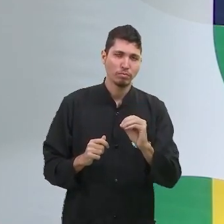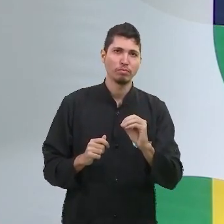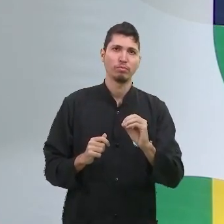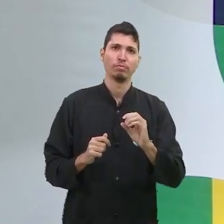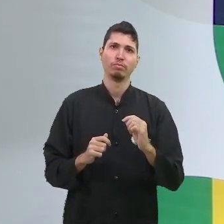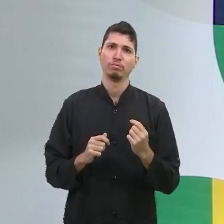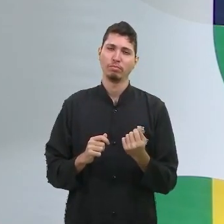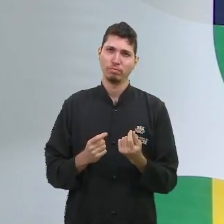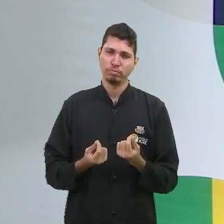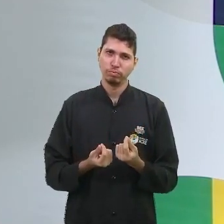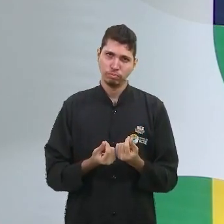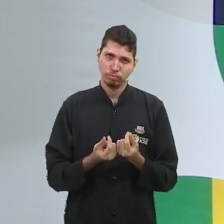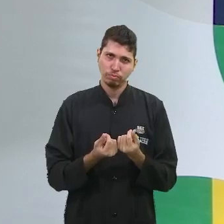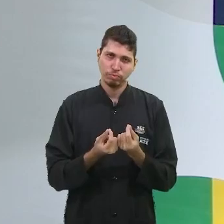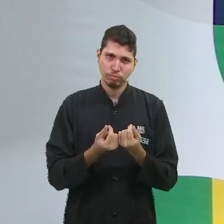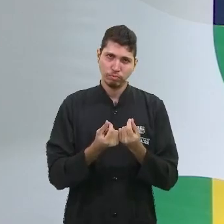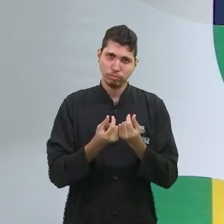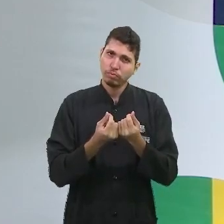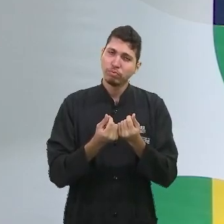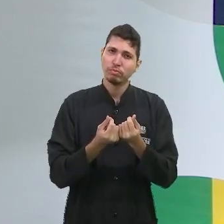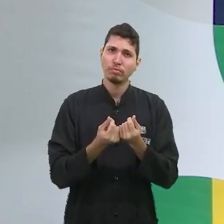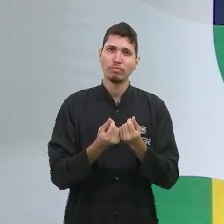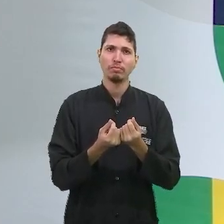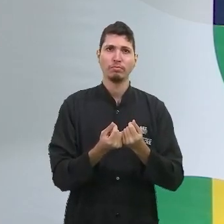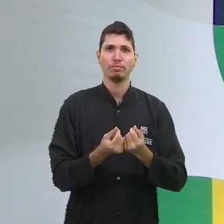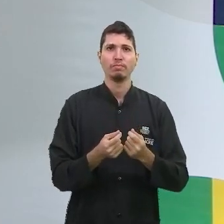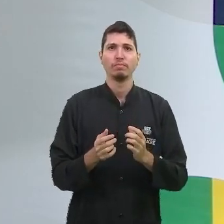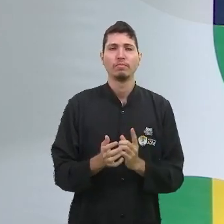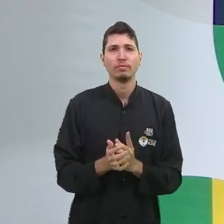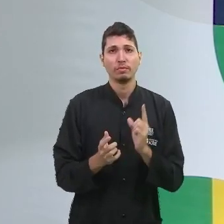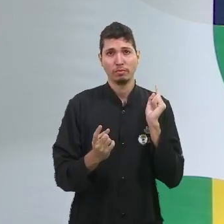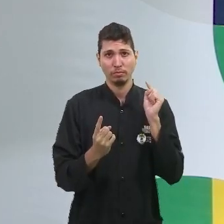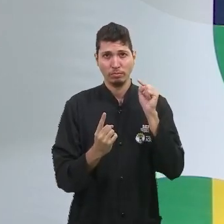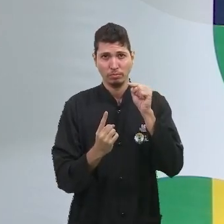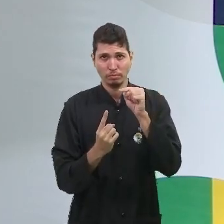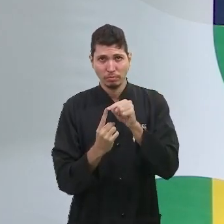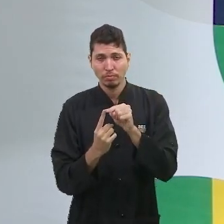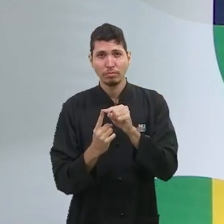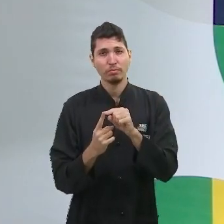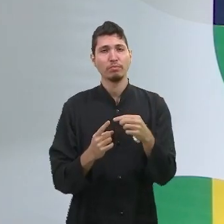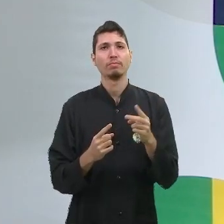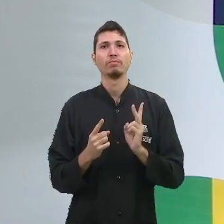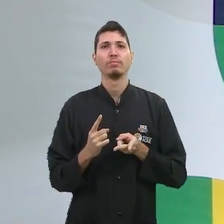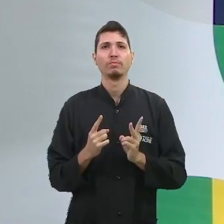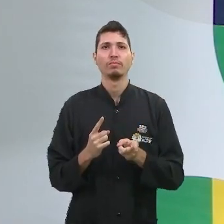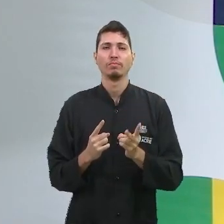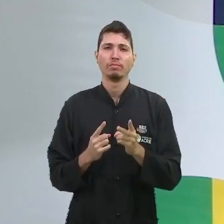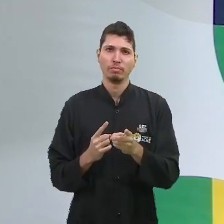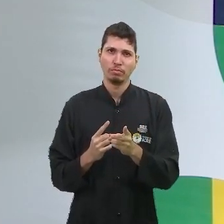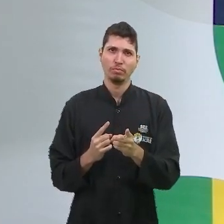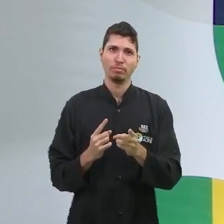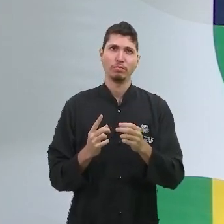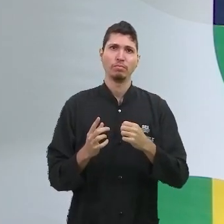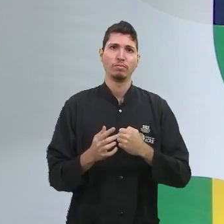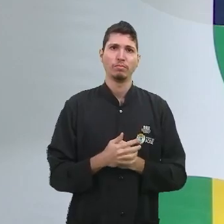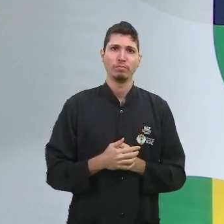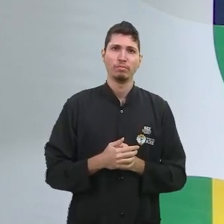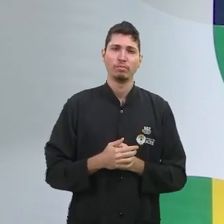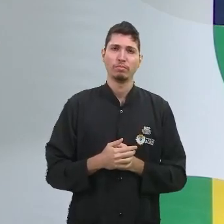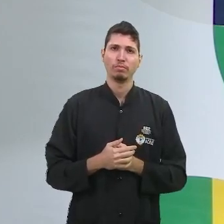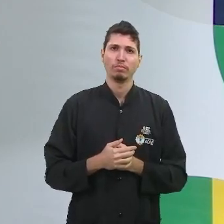todo o valor investido para chegar em uma determinada mercadoria e, a partir daí, eu comercializo.